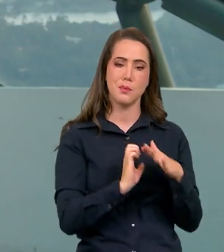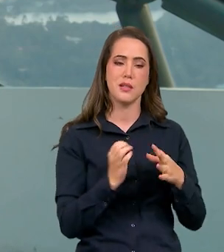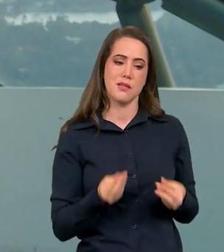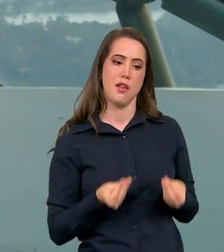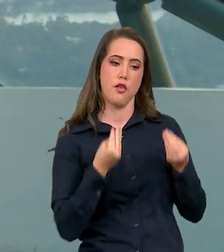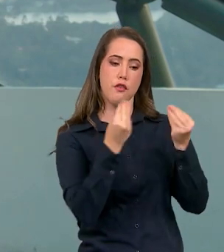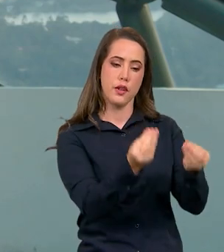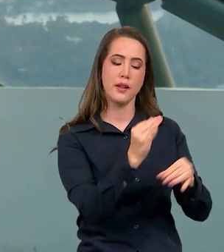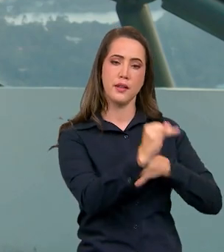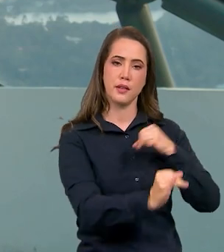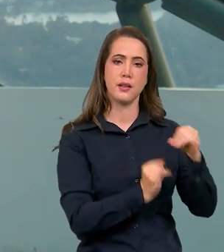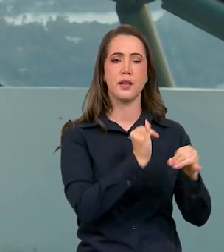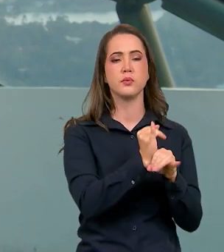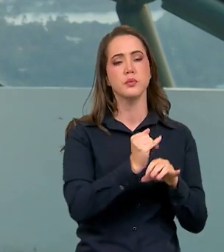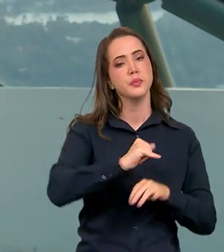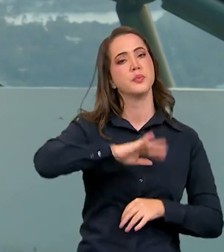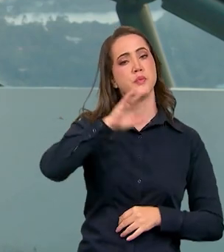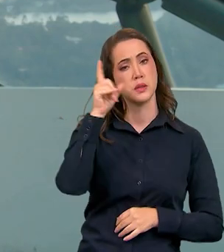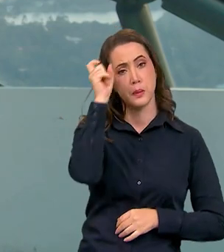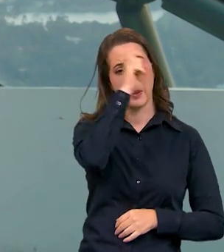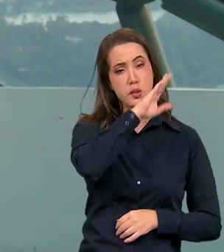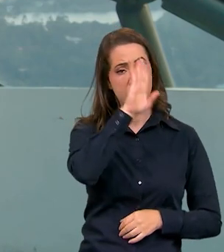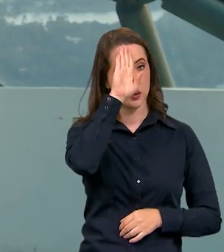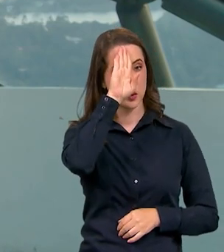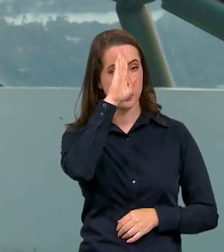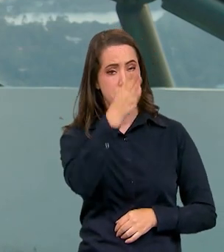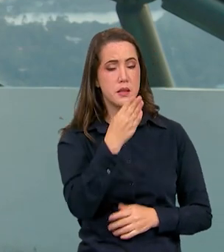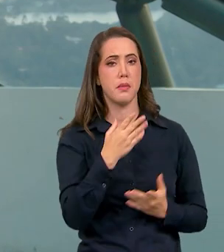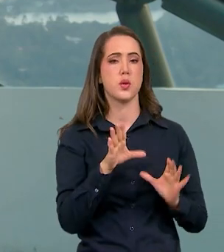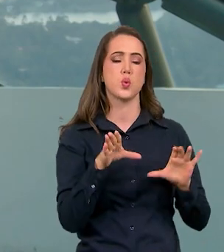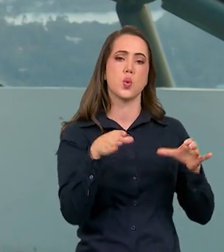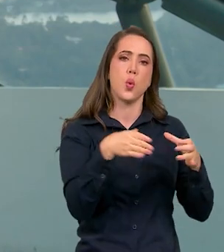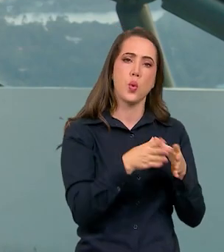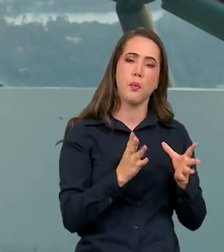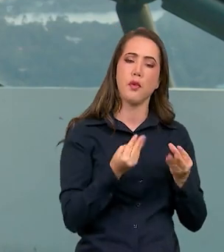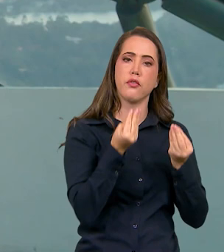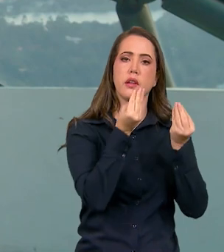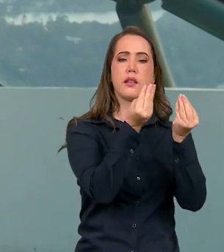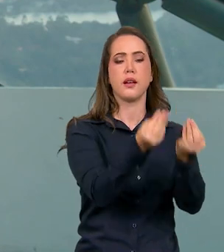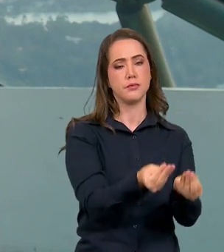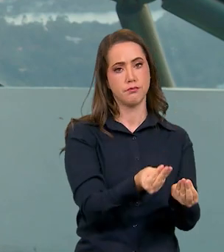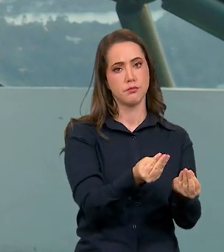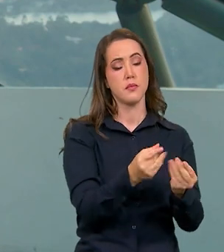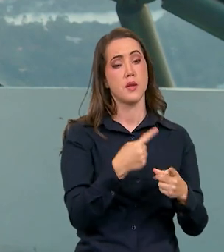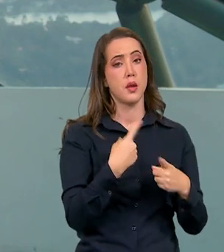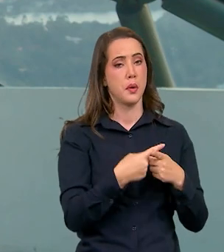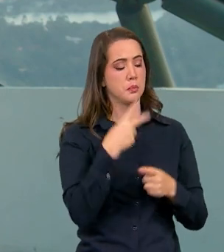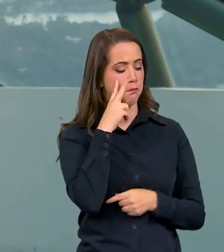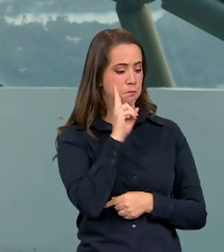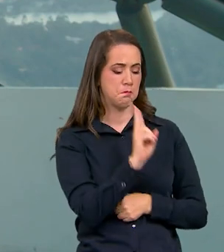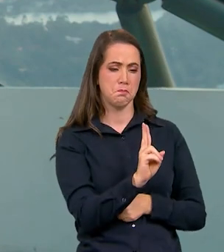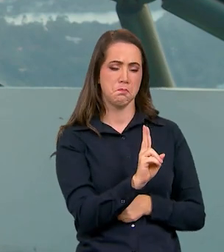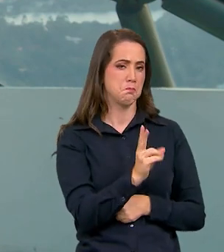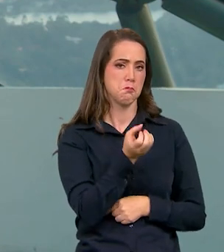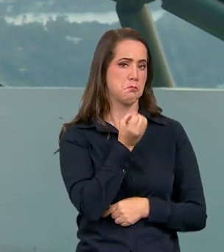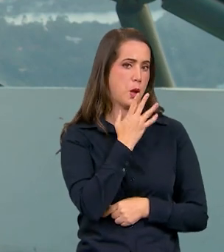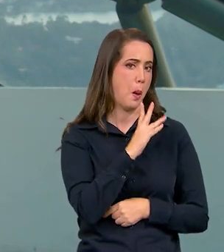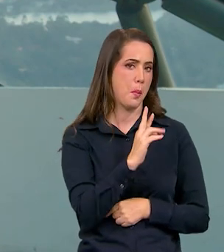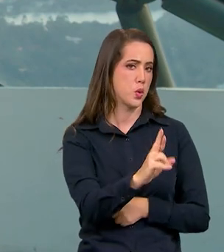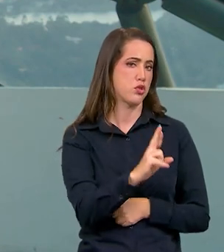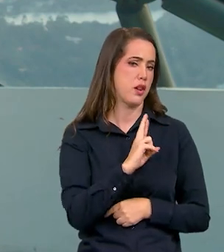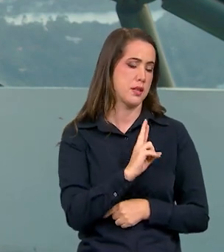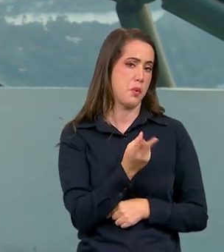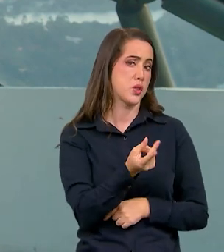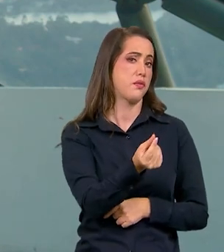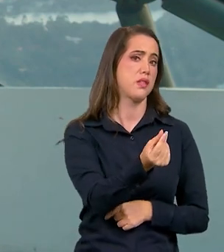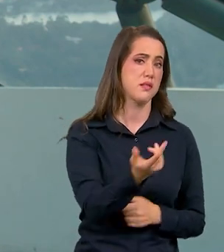digamos assim, é muito mais difícil de os principais players do setor levar essa infraestrutura, porque eles não veem benefício